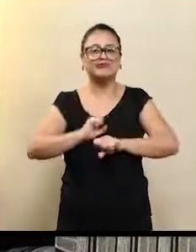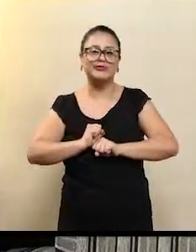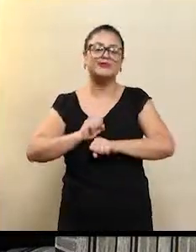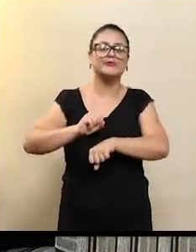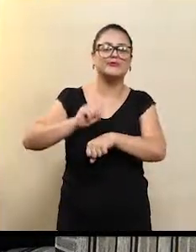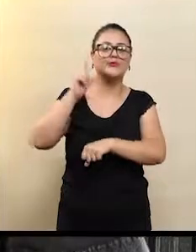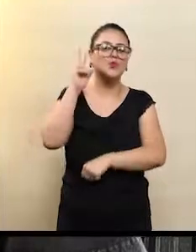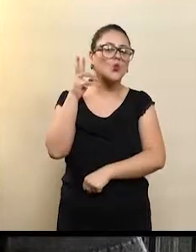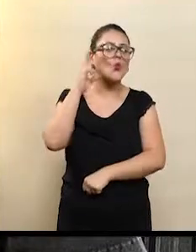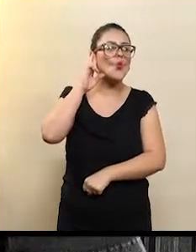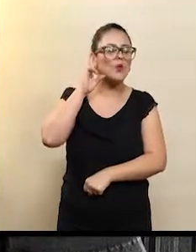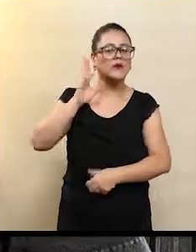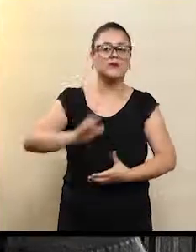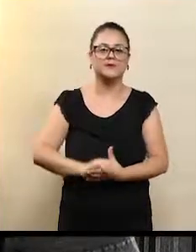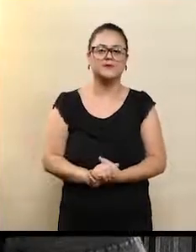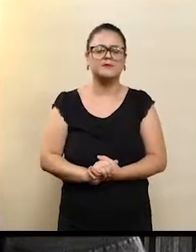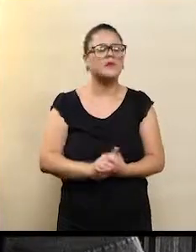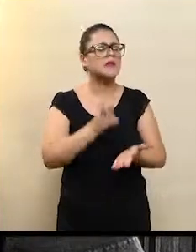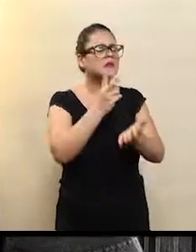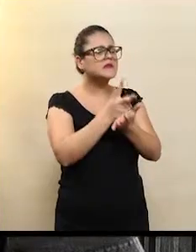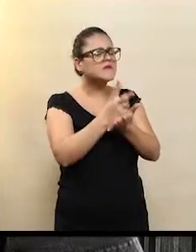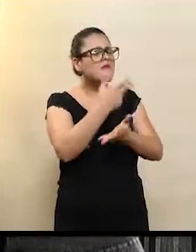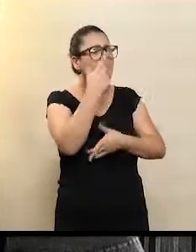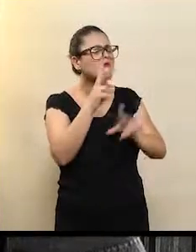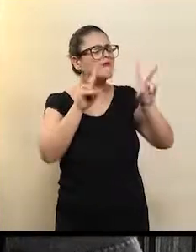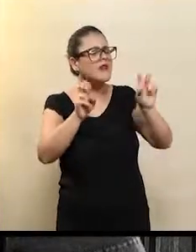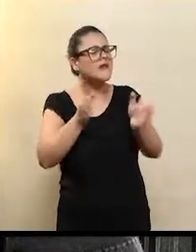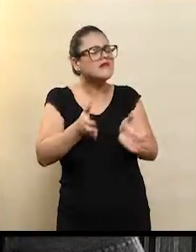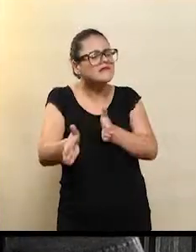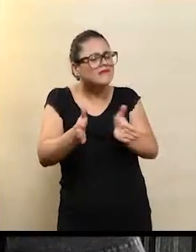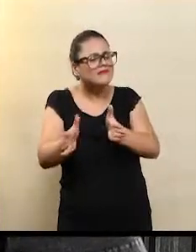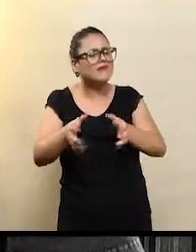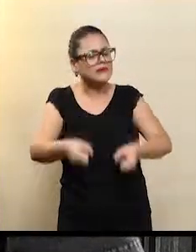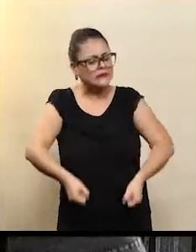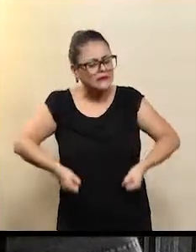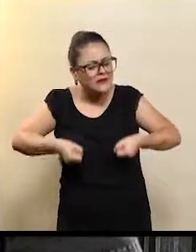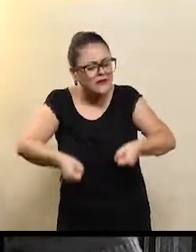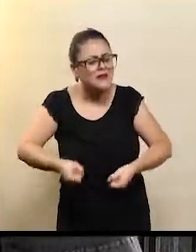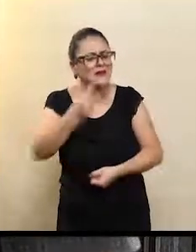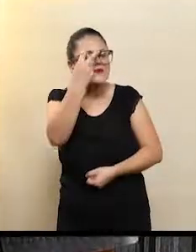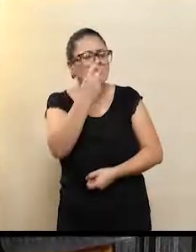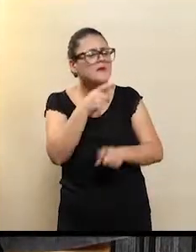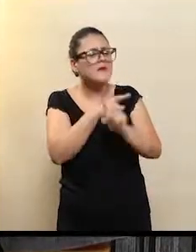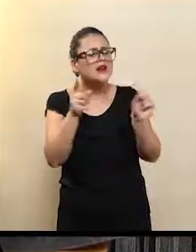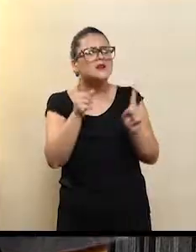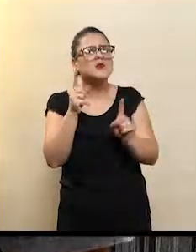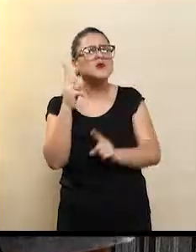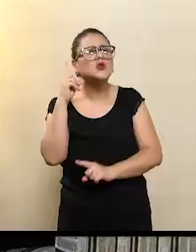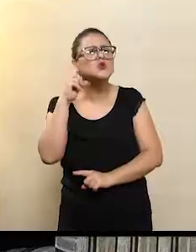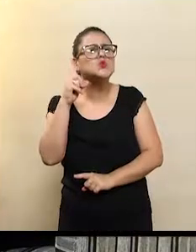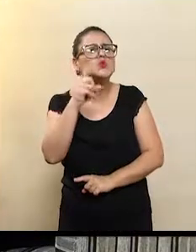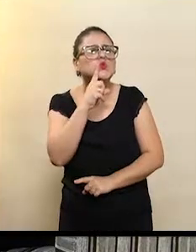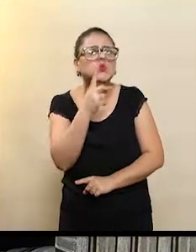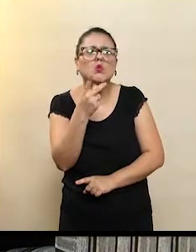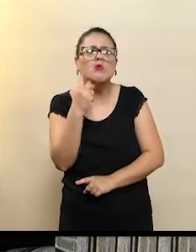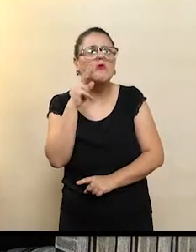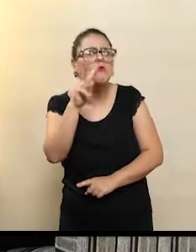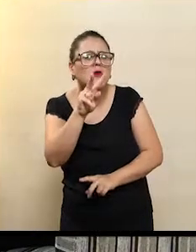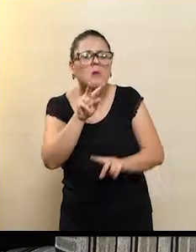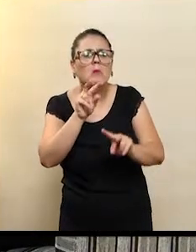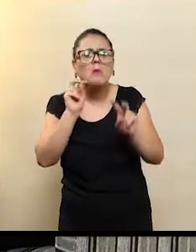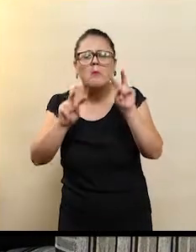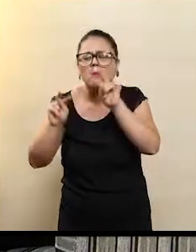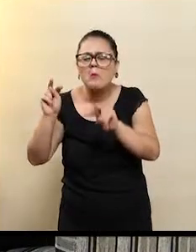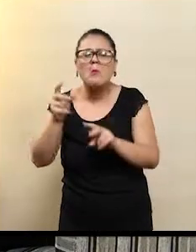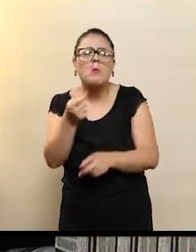E professor, a gente sempre fala de acessibilidade para cadeirante, para cego, mas para surdo a gente ouve pouco, né? Acontece que entre 20